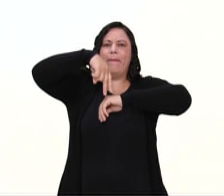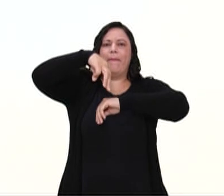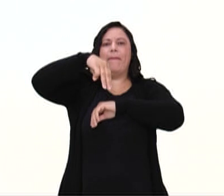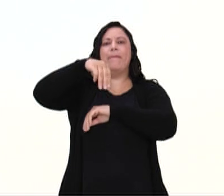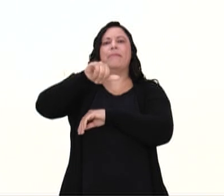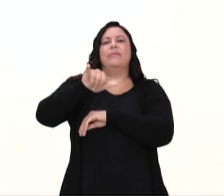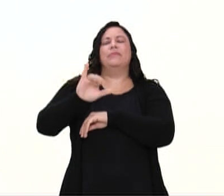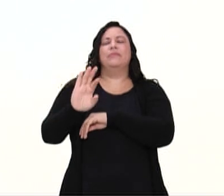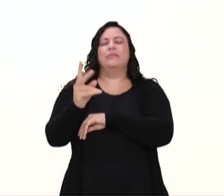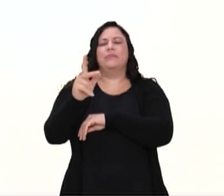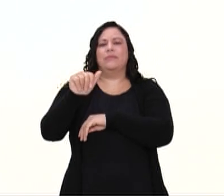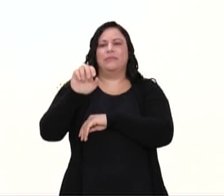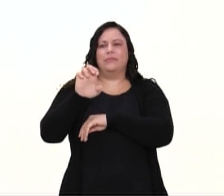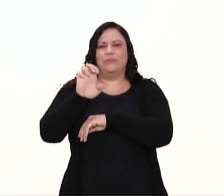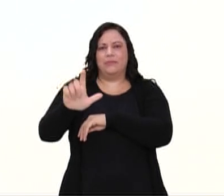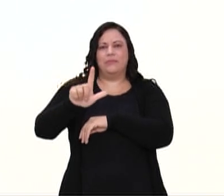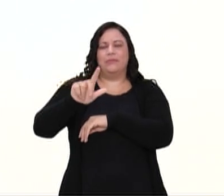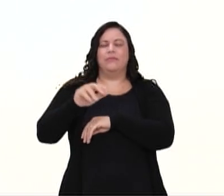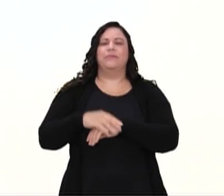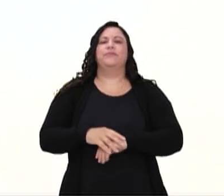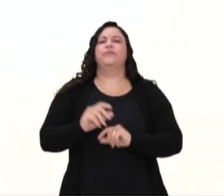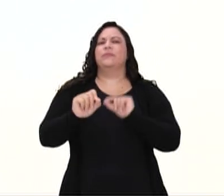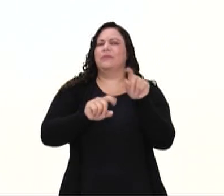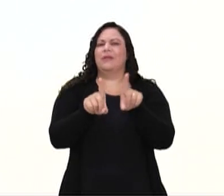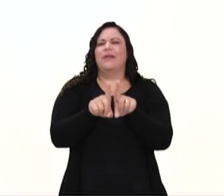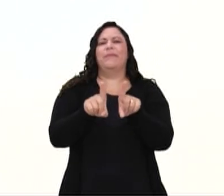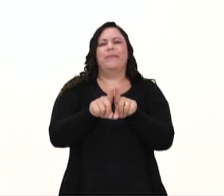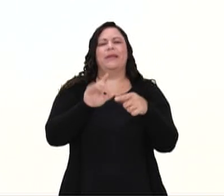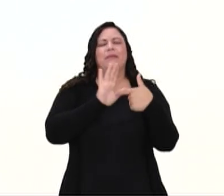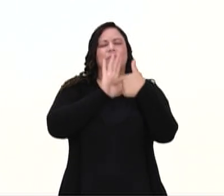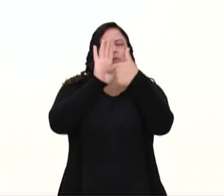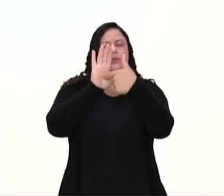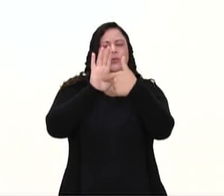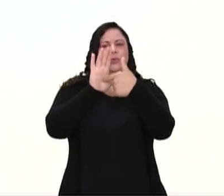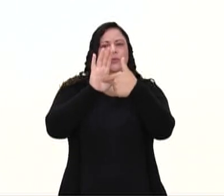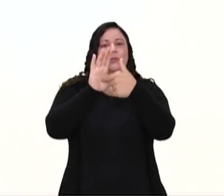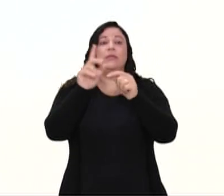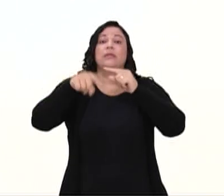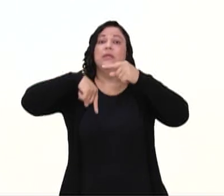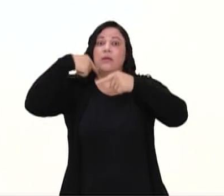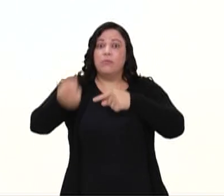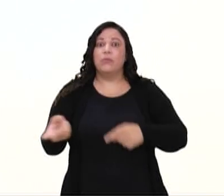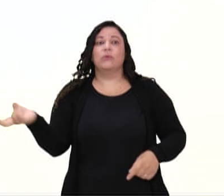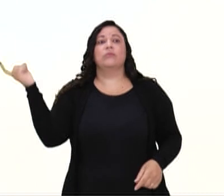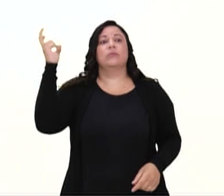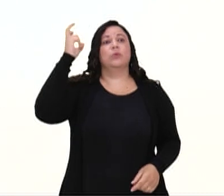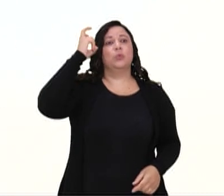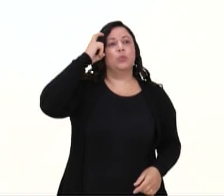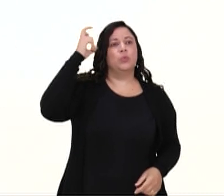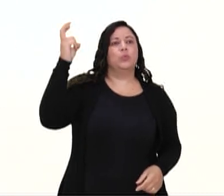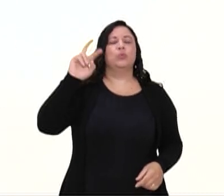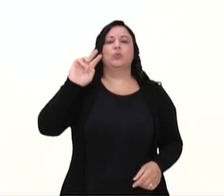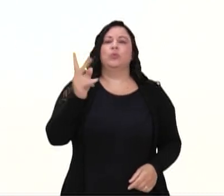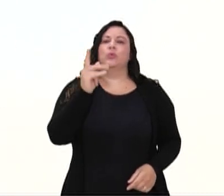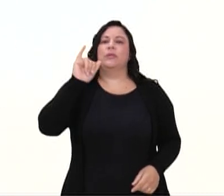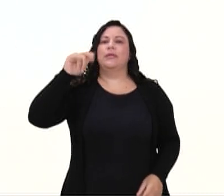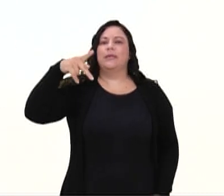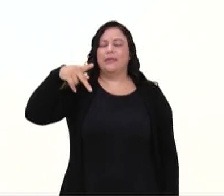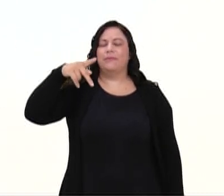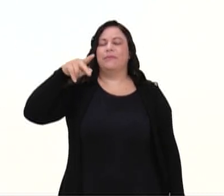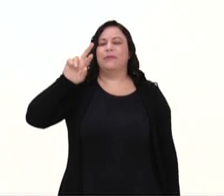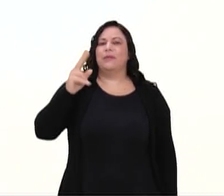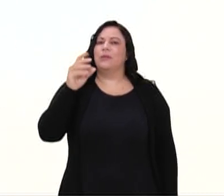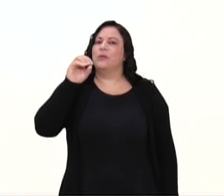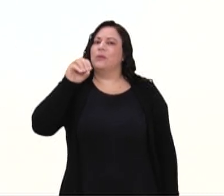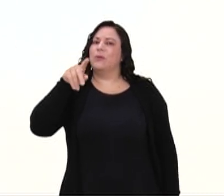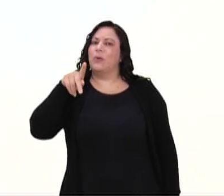veio o quê? A cultura hip hop, né? Que foi assim, divulgou a dança de rua de uma